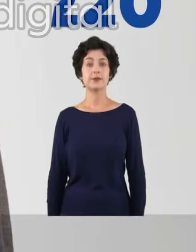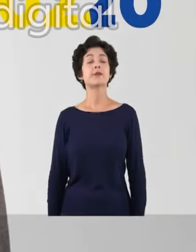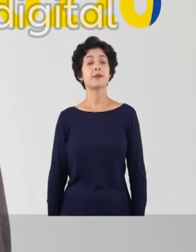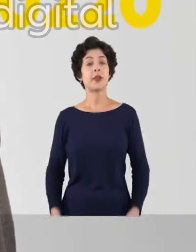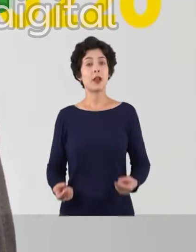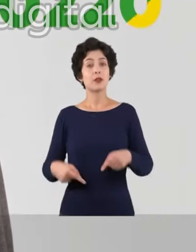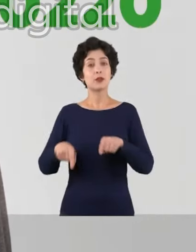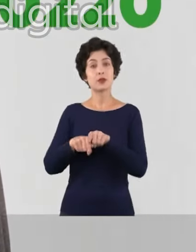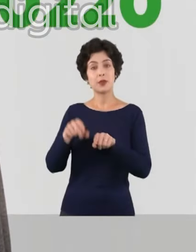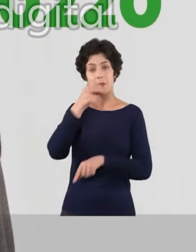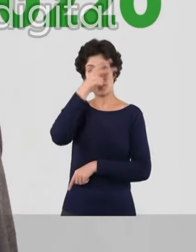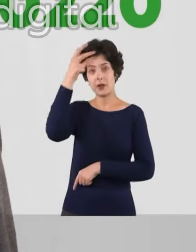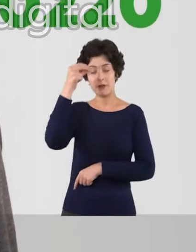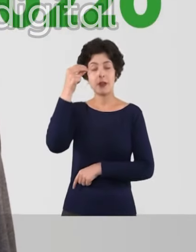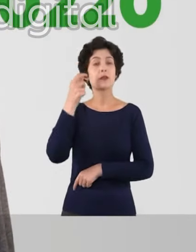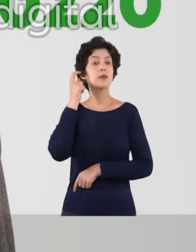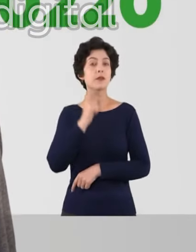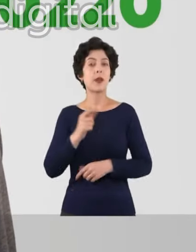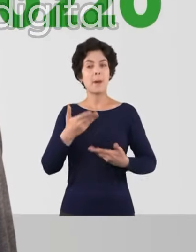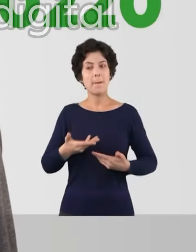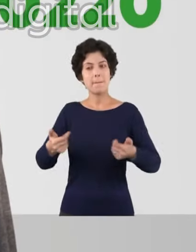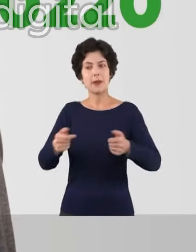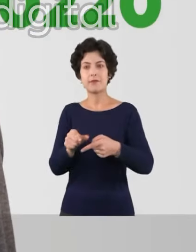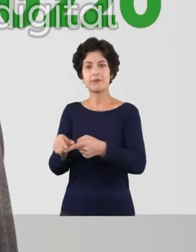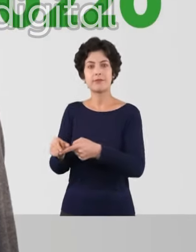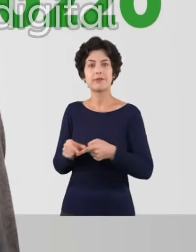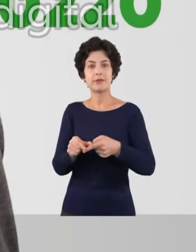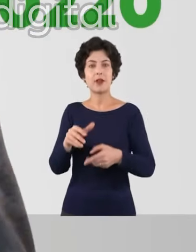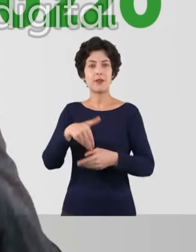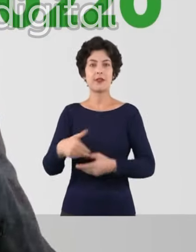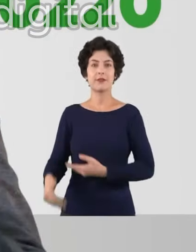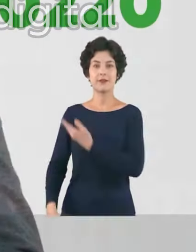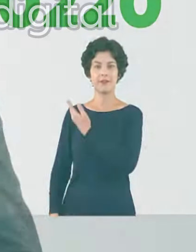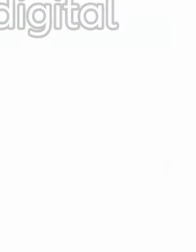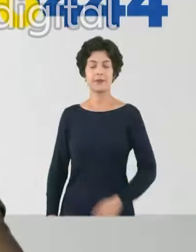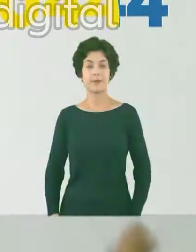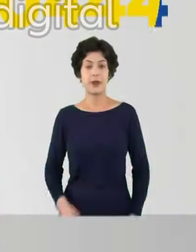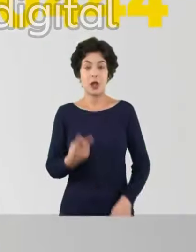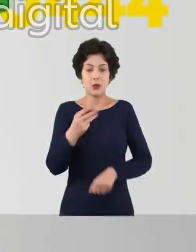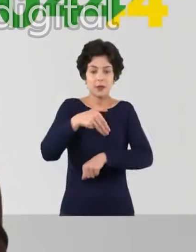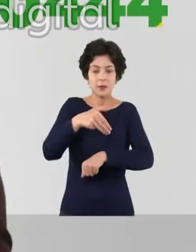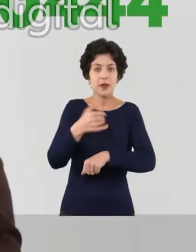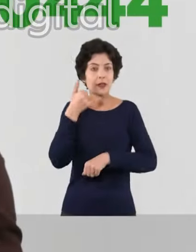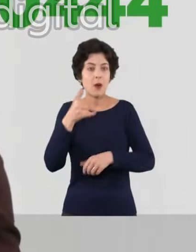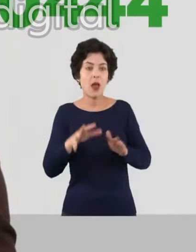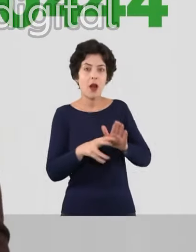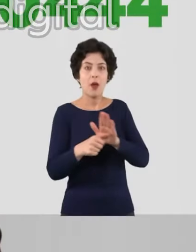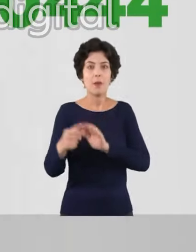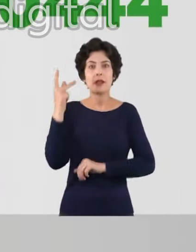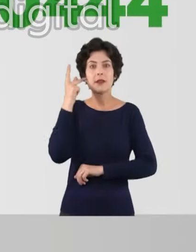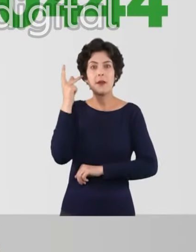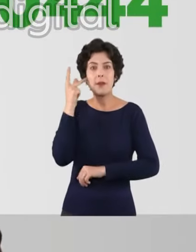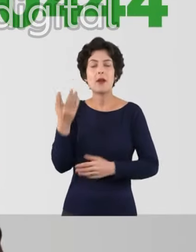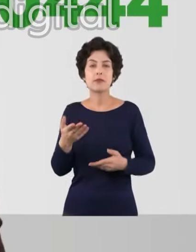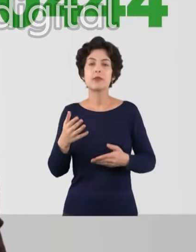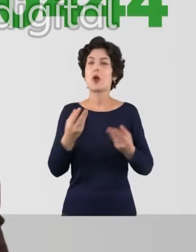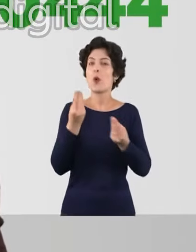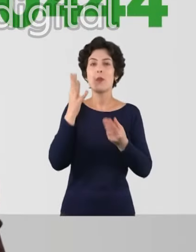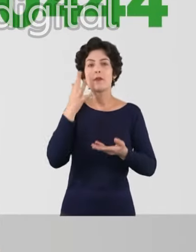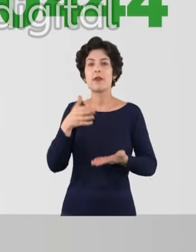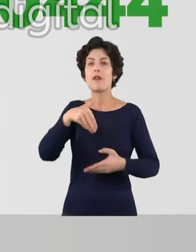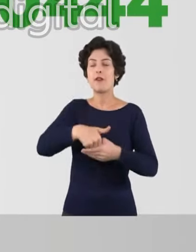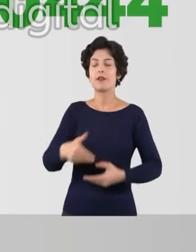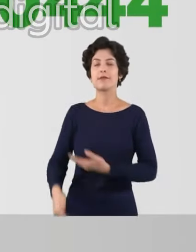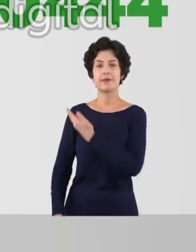Só Gilão Santos, junto com o prefeito Ricardo Nunes, vamos buscar melhorias as periferias. Vote vinte e duzentos e vinte. A cada dois minutos, um celular é roubado em São Paulo. Tem a